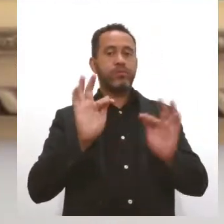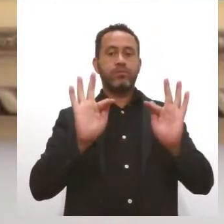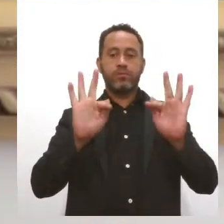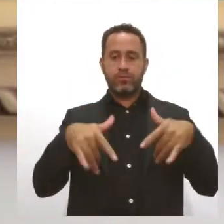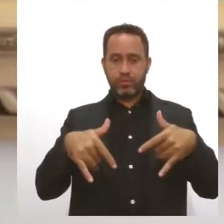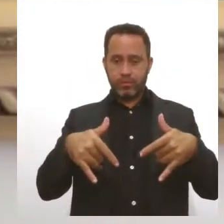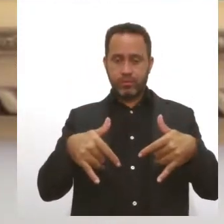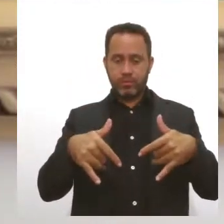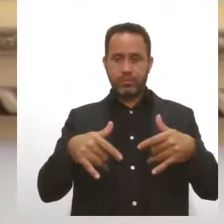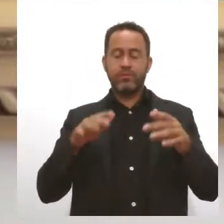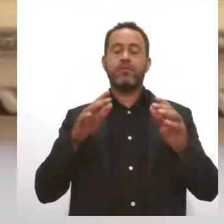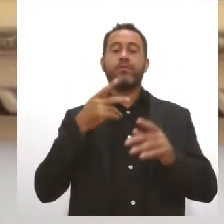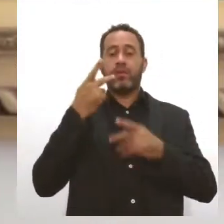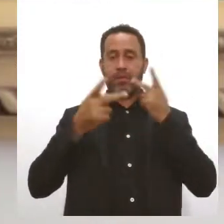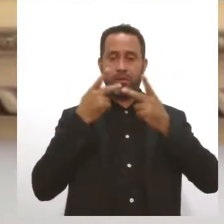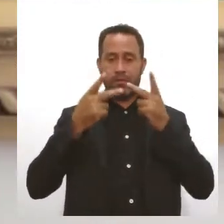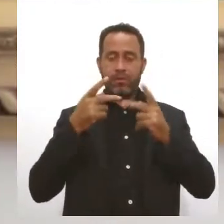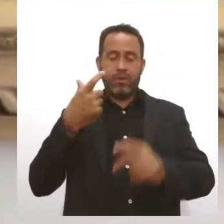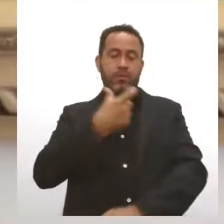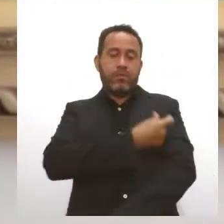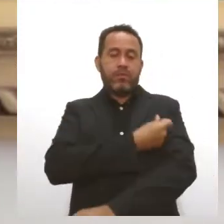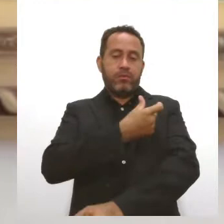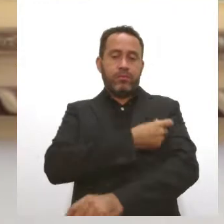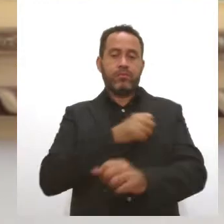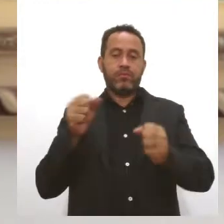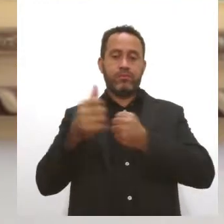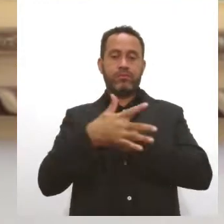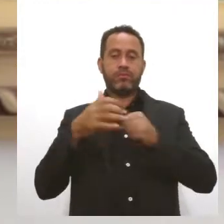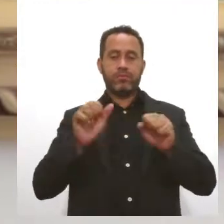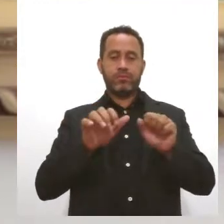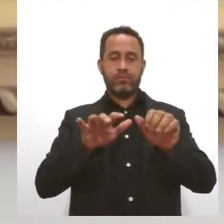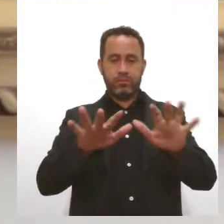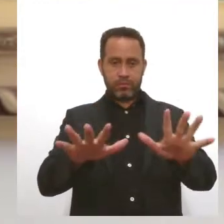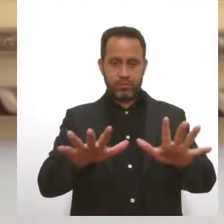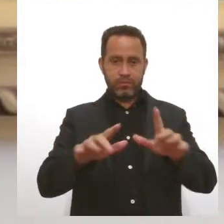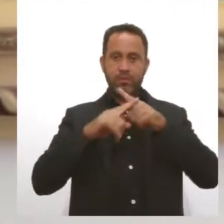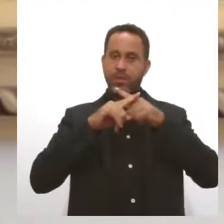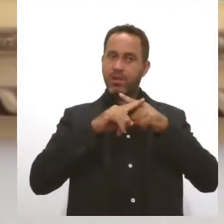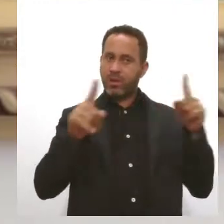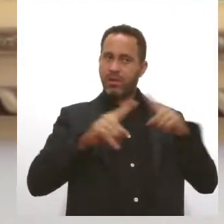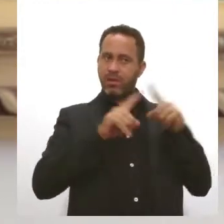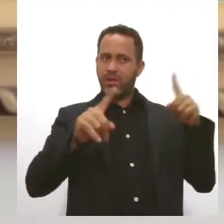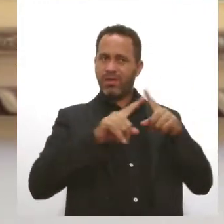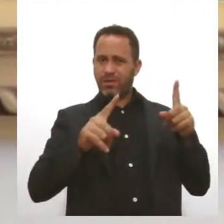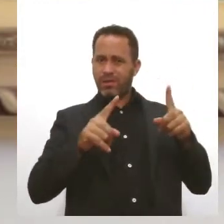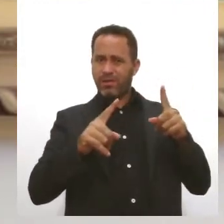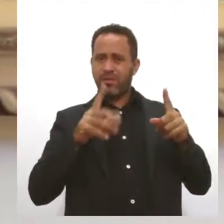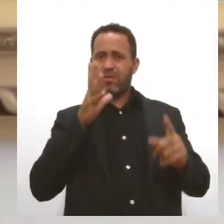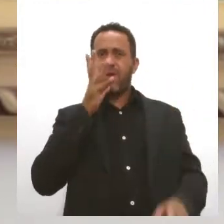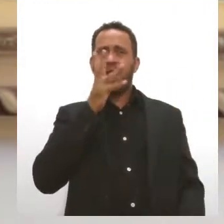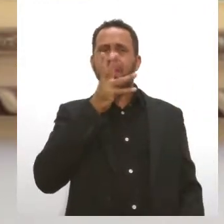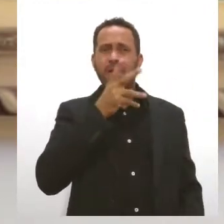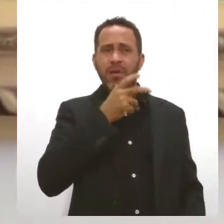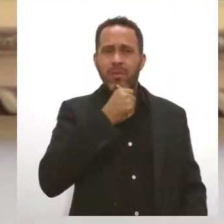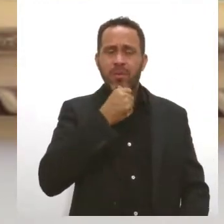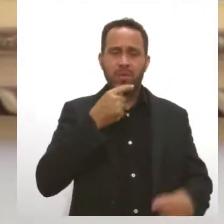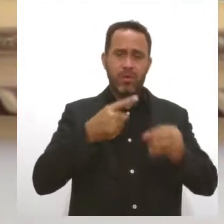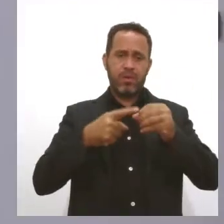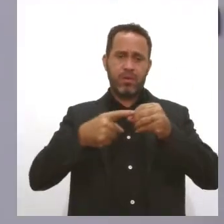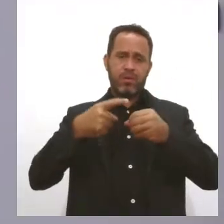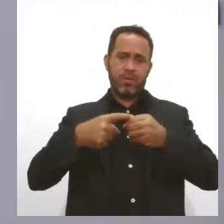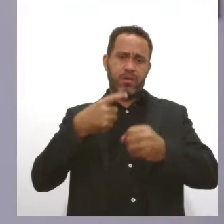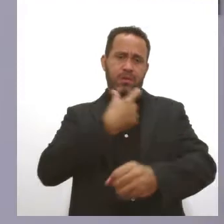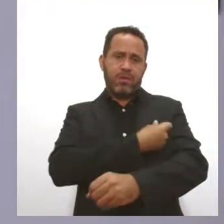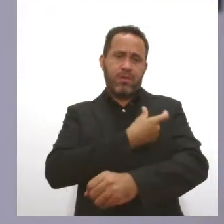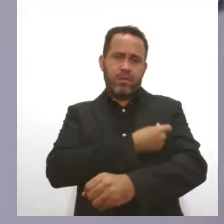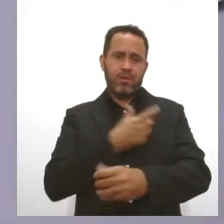Carvalho falou sobre o plano de vacinação contra a Covid-19. Ele criticou a execução lenta nos municípios sergipanos.